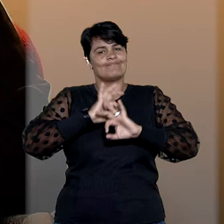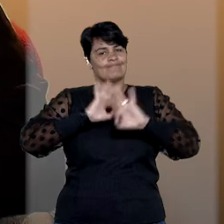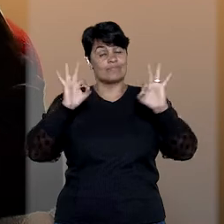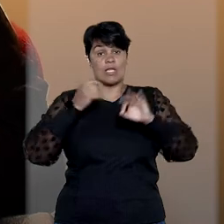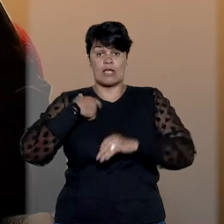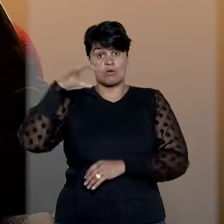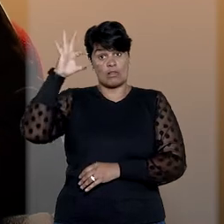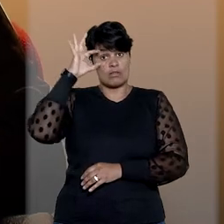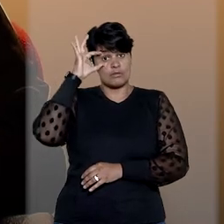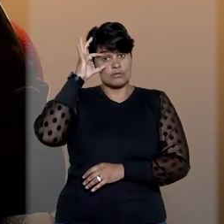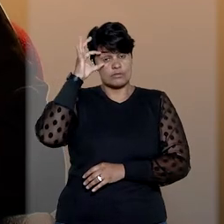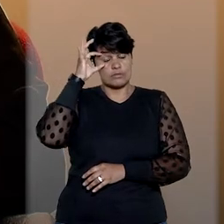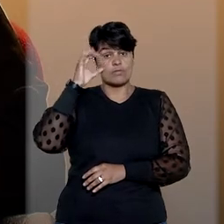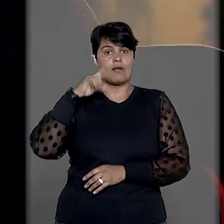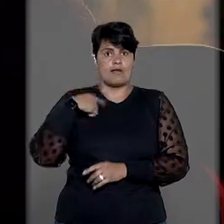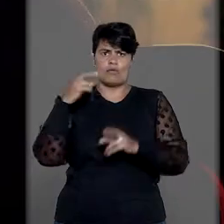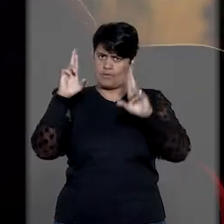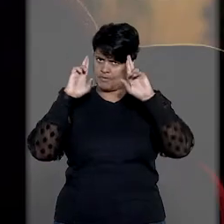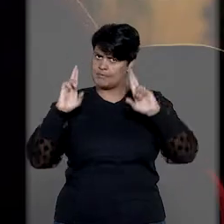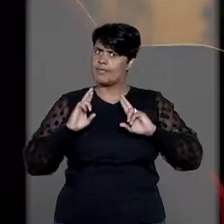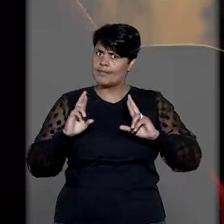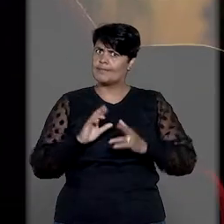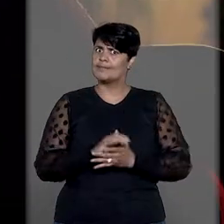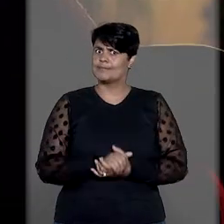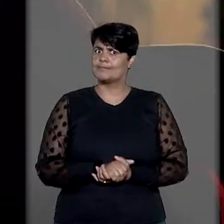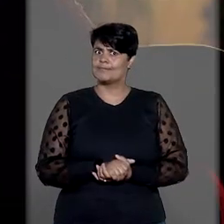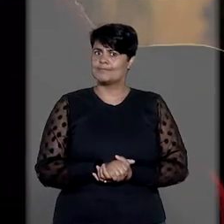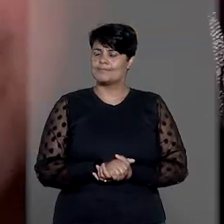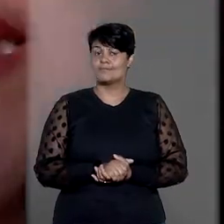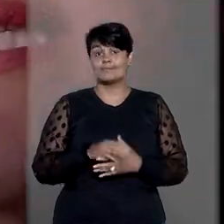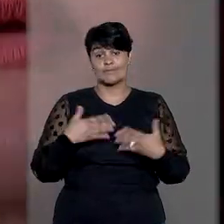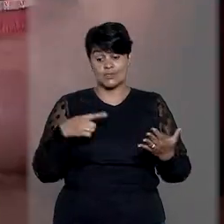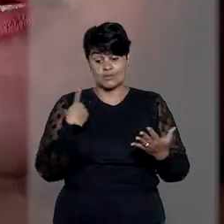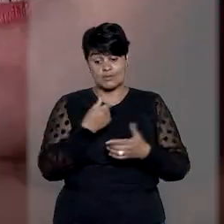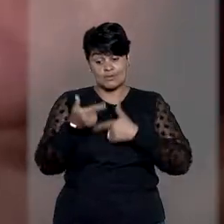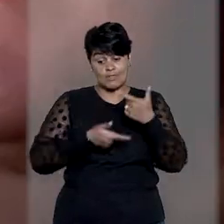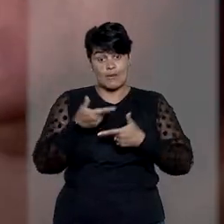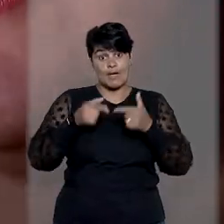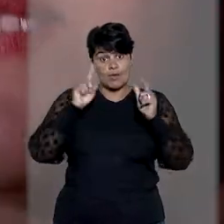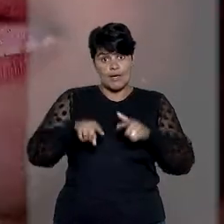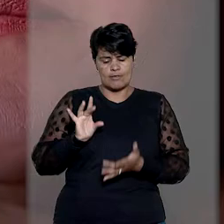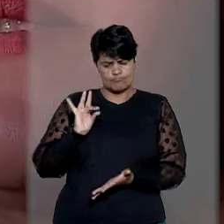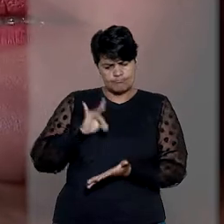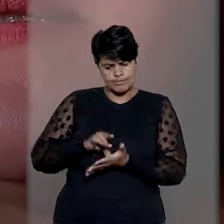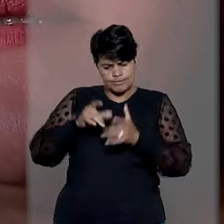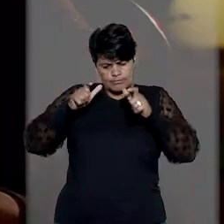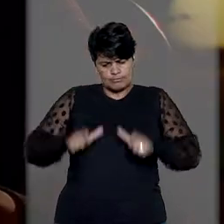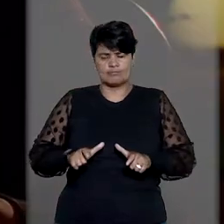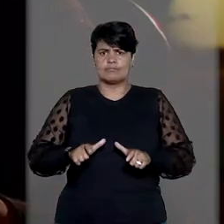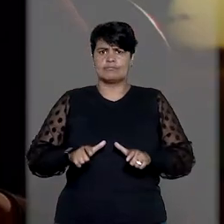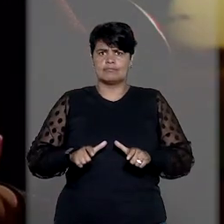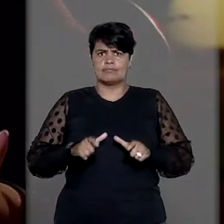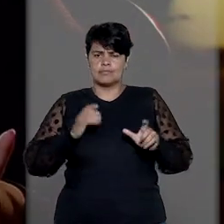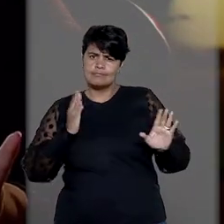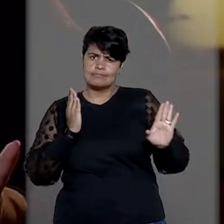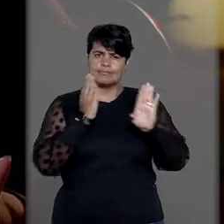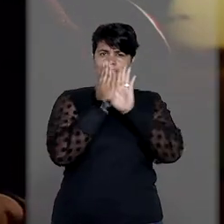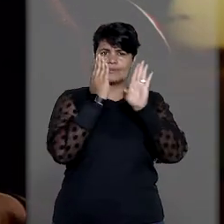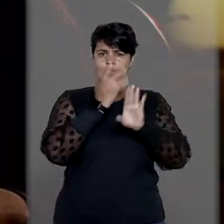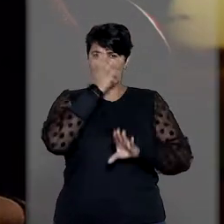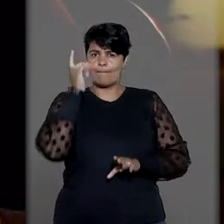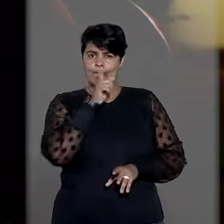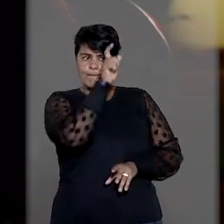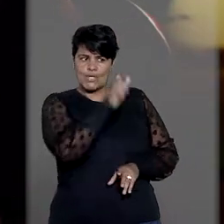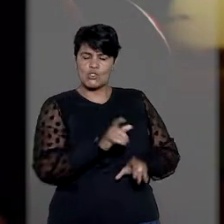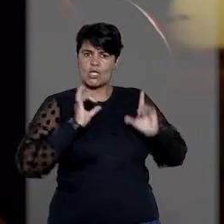Down, em todo lugar me respeitem. O nosso trabalho é esse, fixar o seu espaço, sabe? Identificar a pessoa com